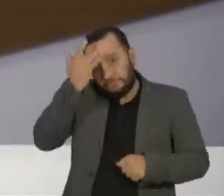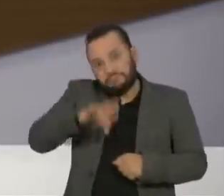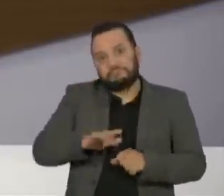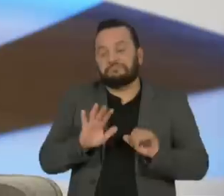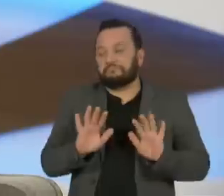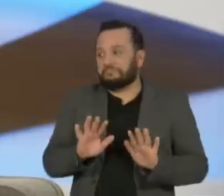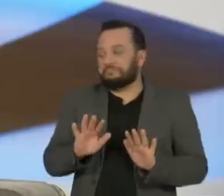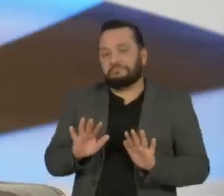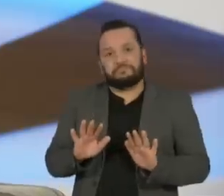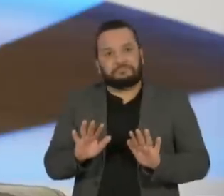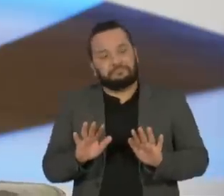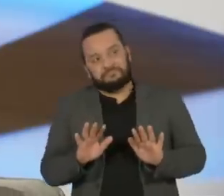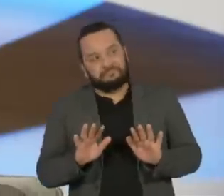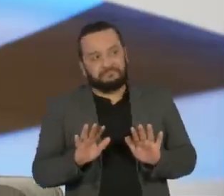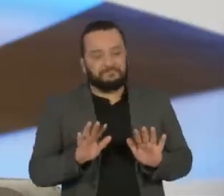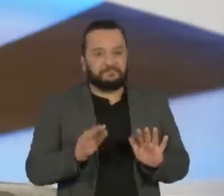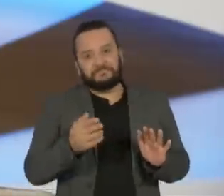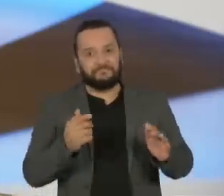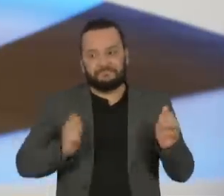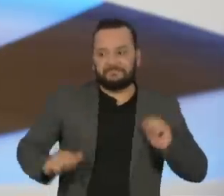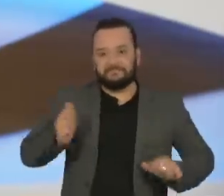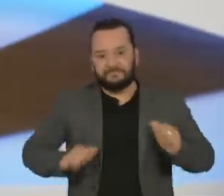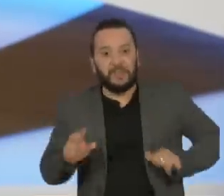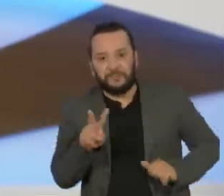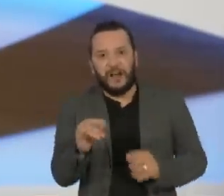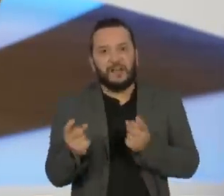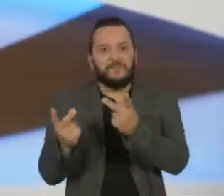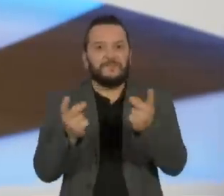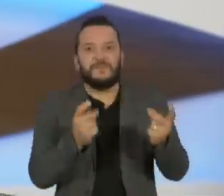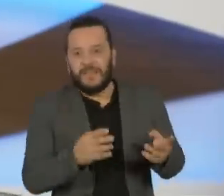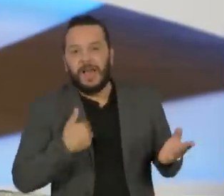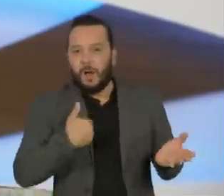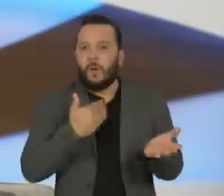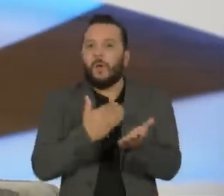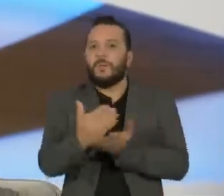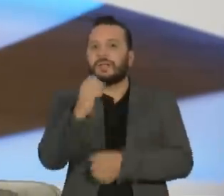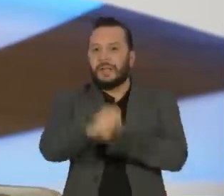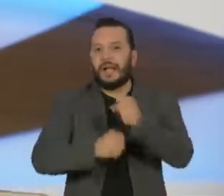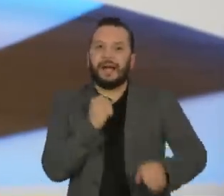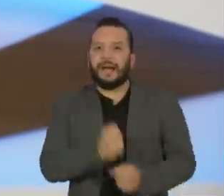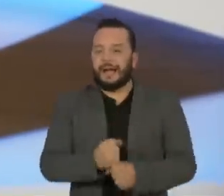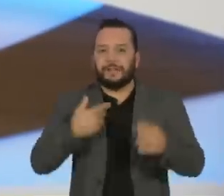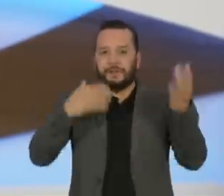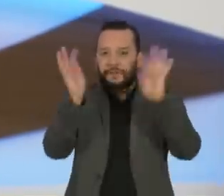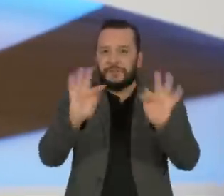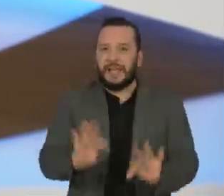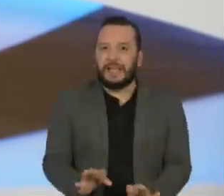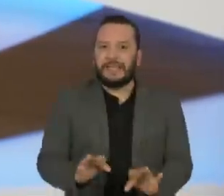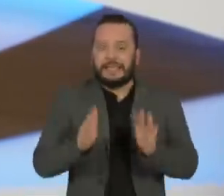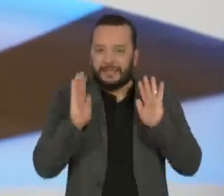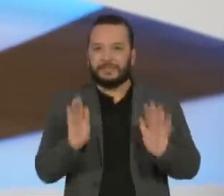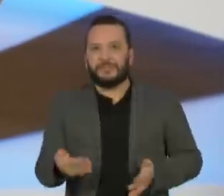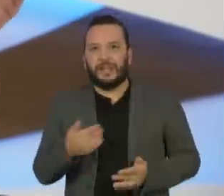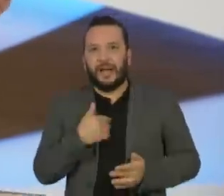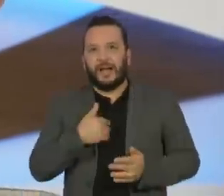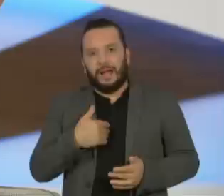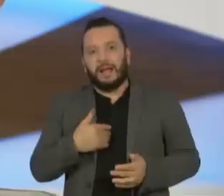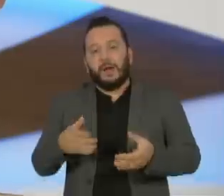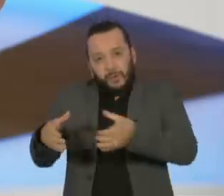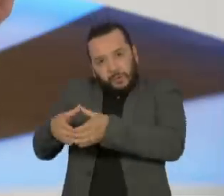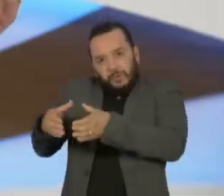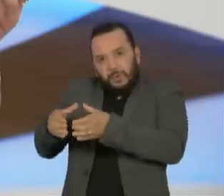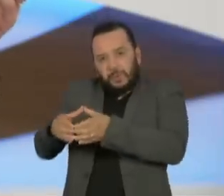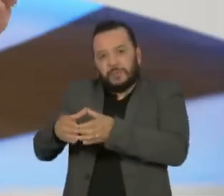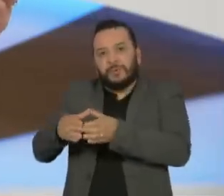Mas estávamos excitados, animados. E comecei esse ano muito feliz que a gente reformulou a banda, eram os